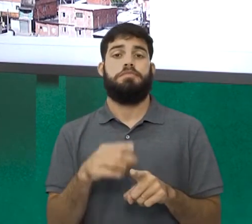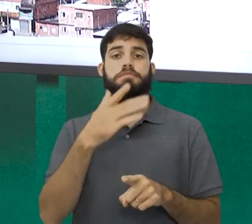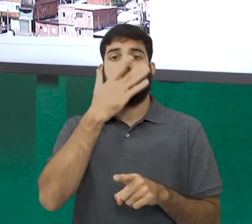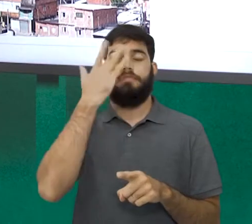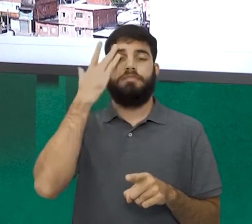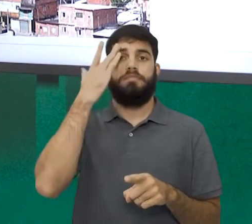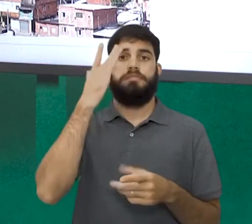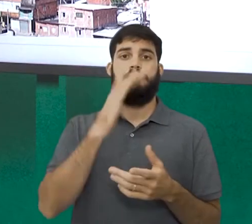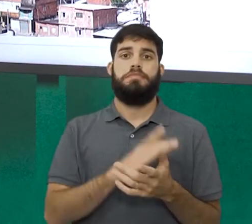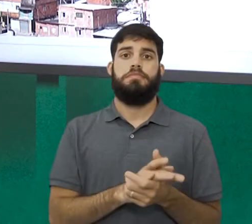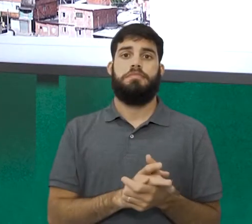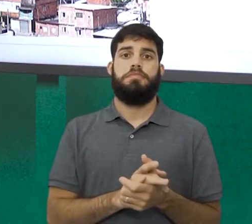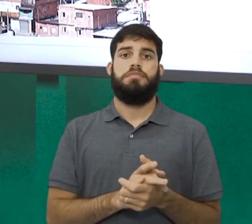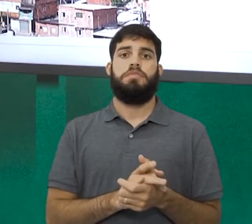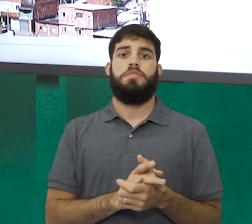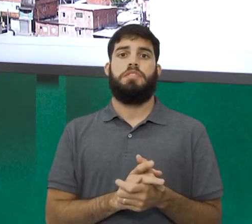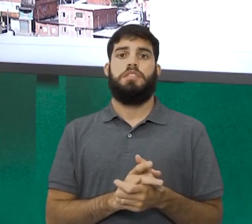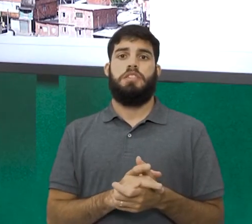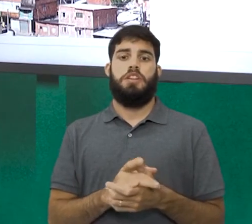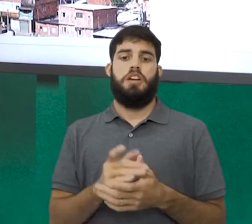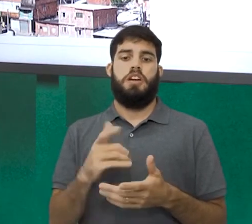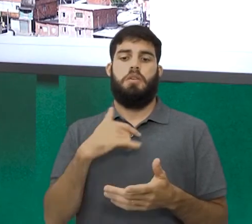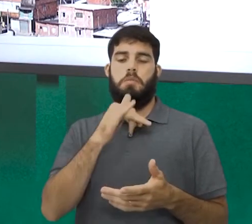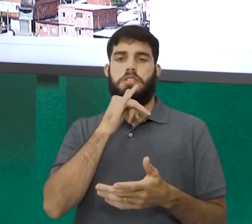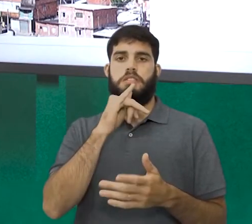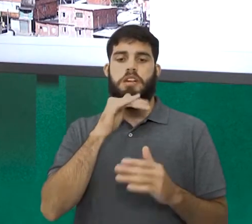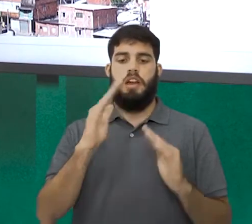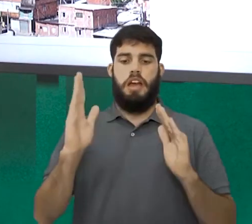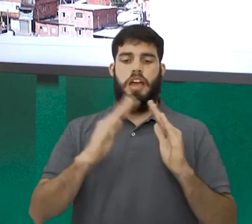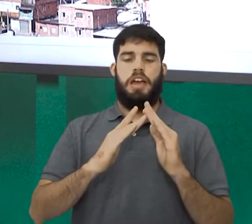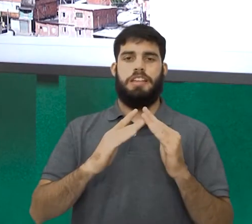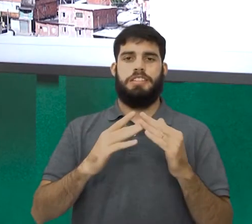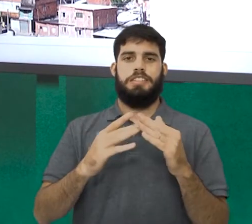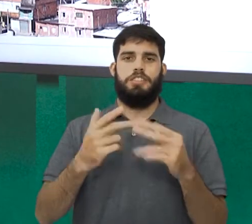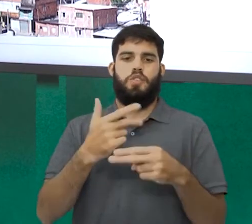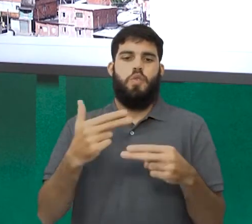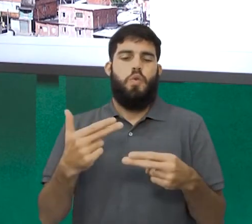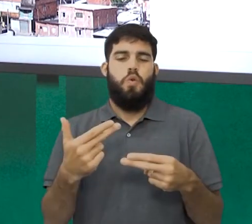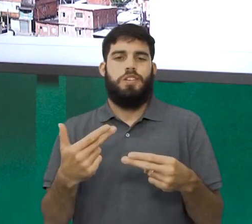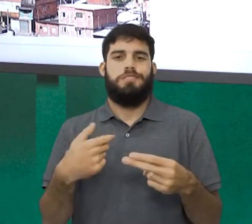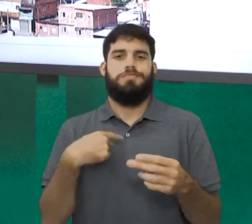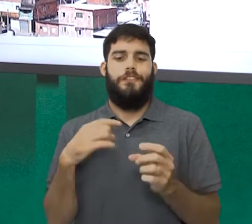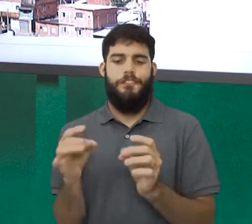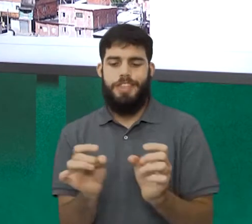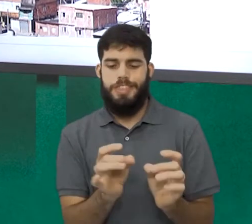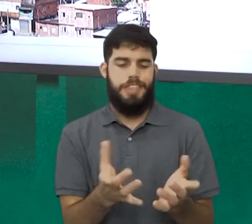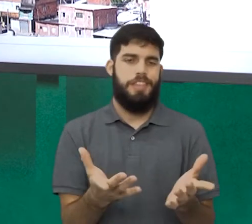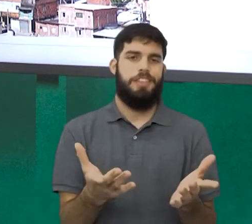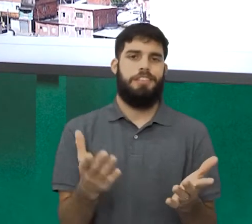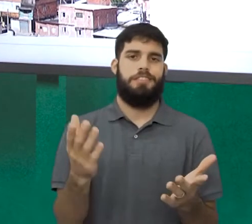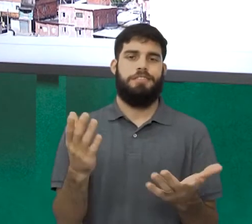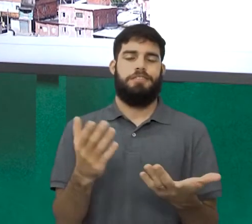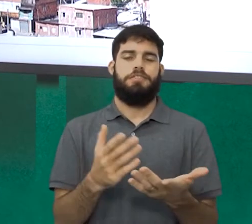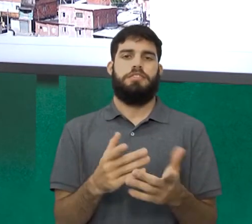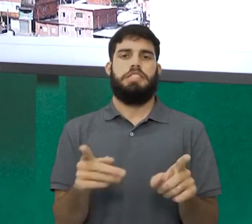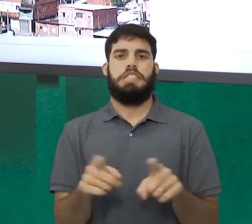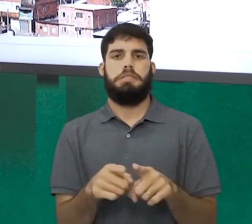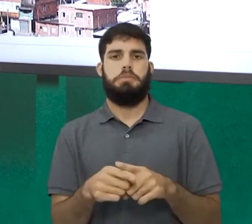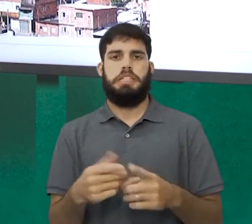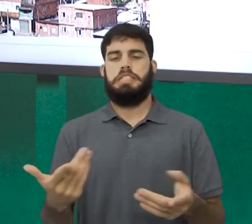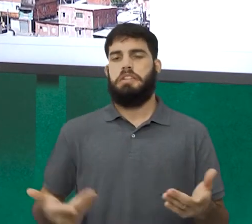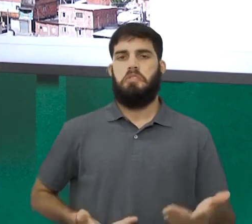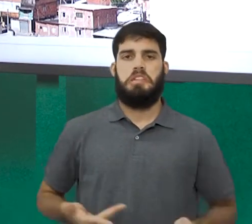pequenos negócios em suas calçadas pelos bairros, ofertando algum serviço de